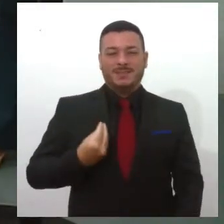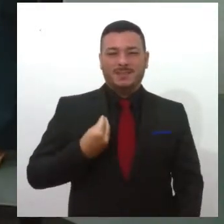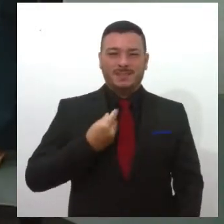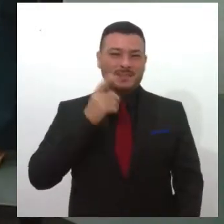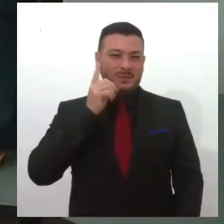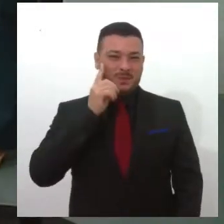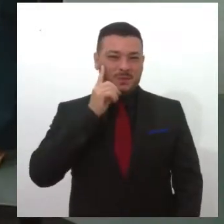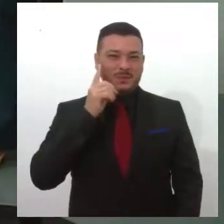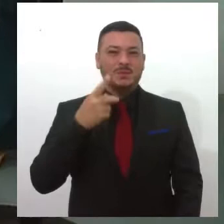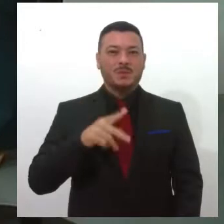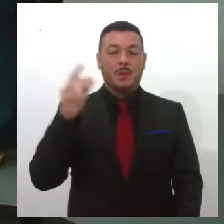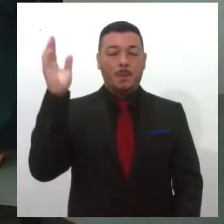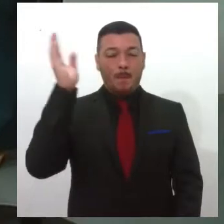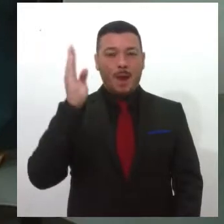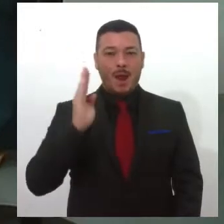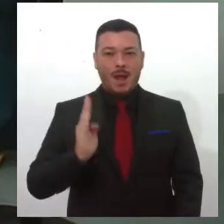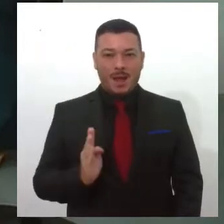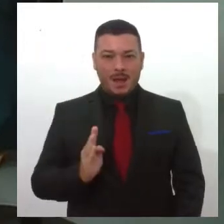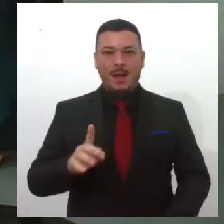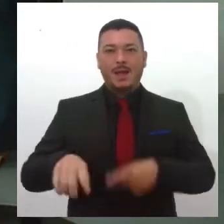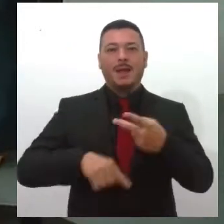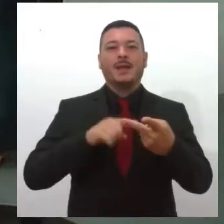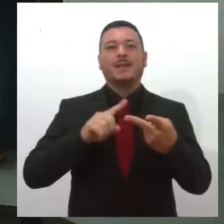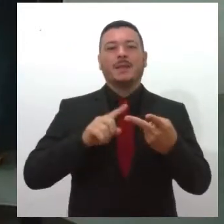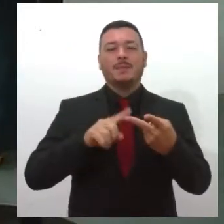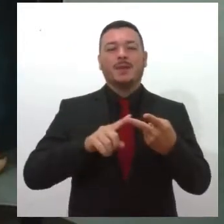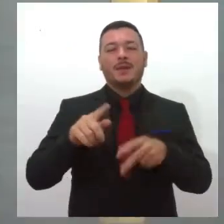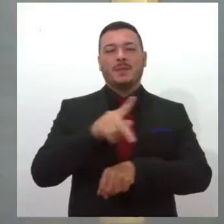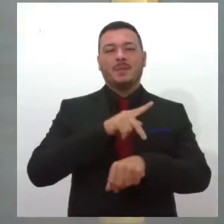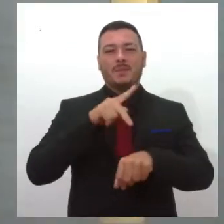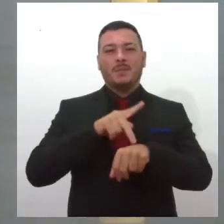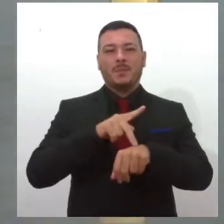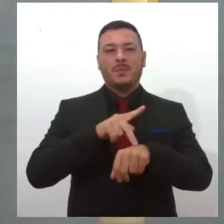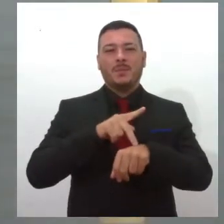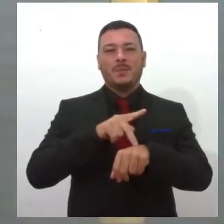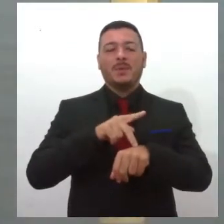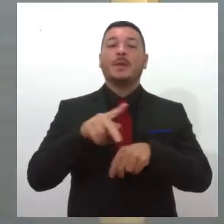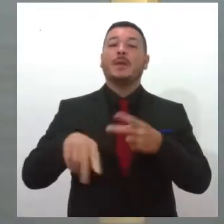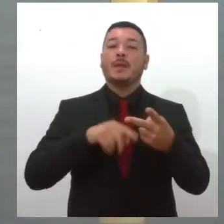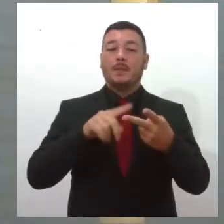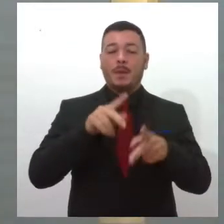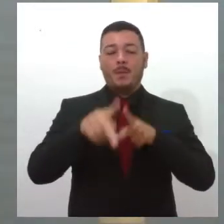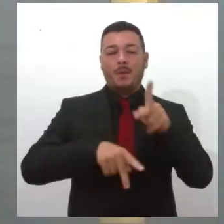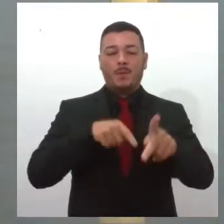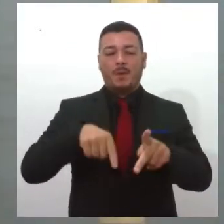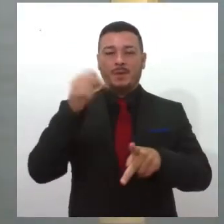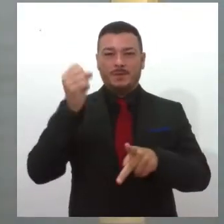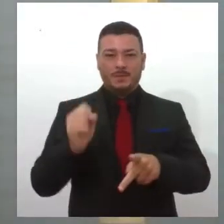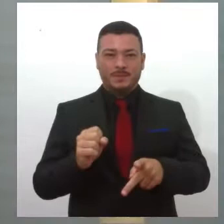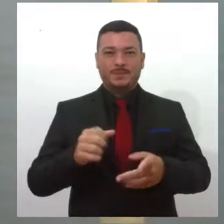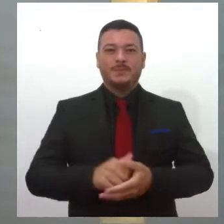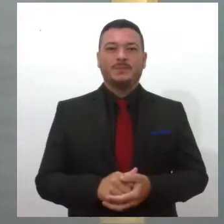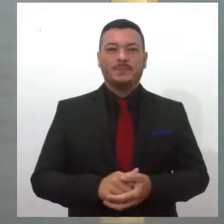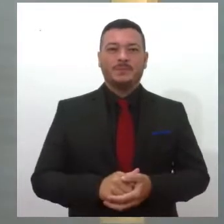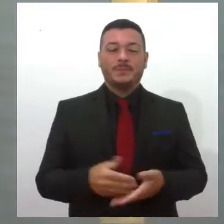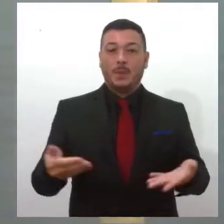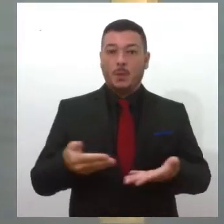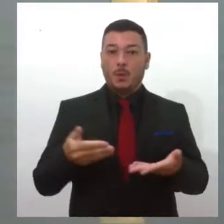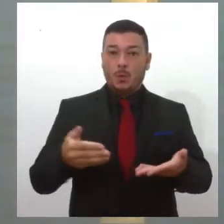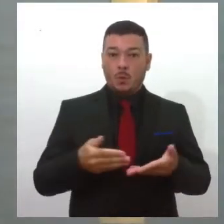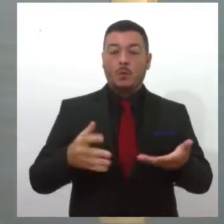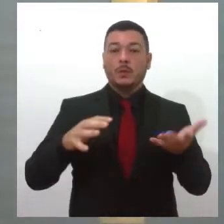dia da população brasileira e da população sergipana. O assunto de hoje está tramitando na Câmara dos